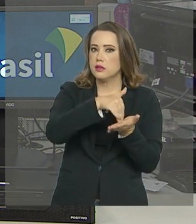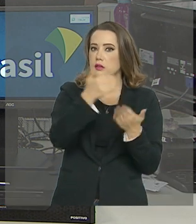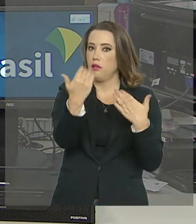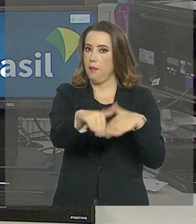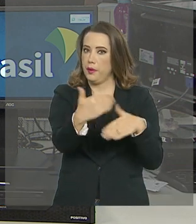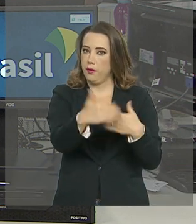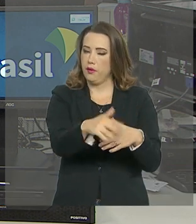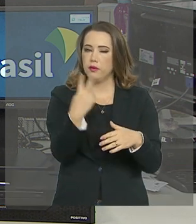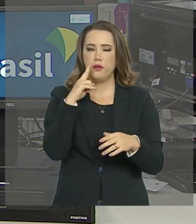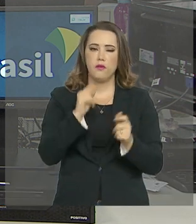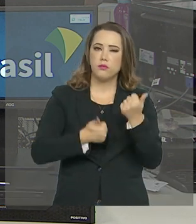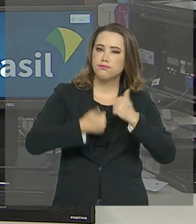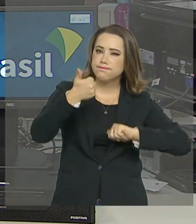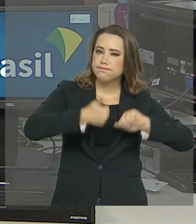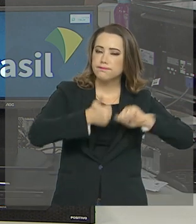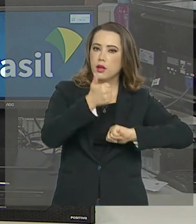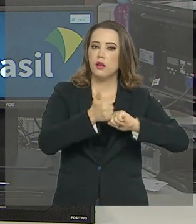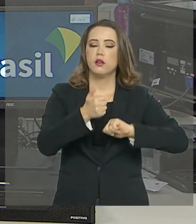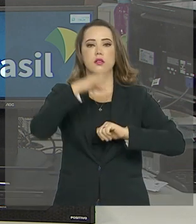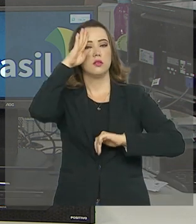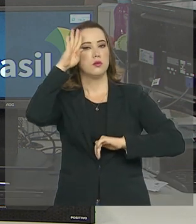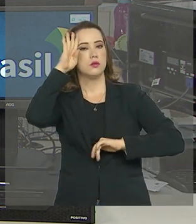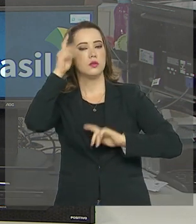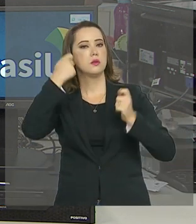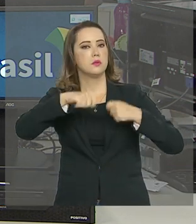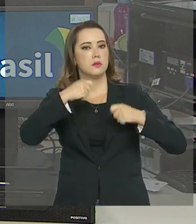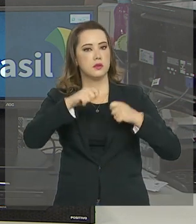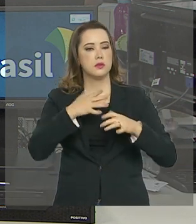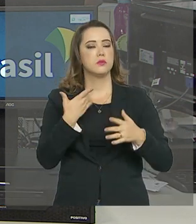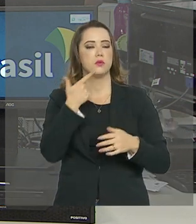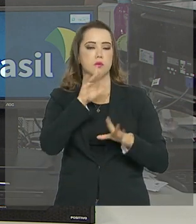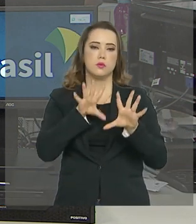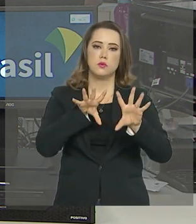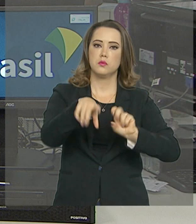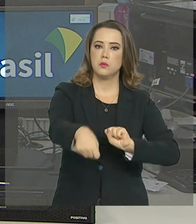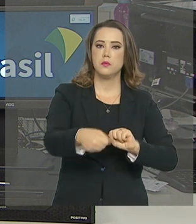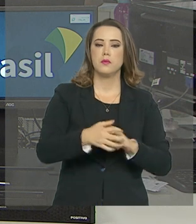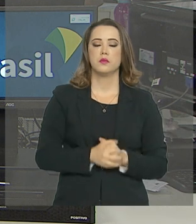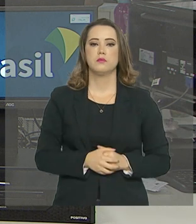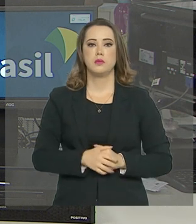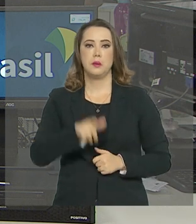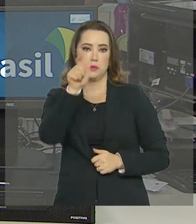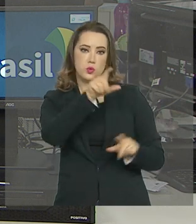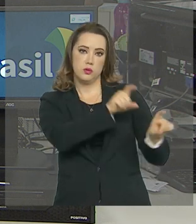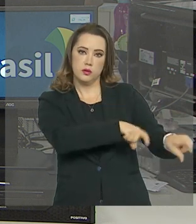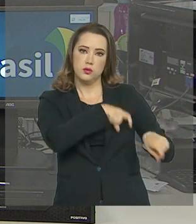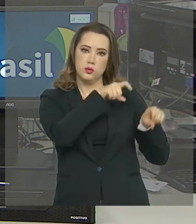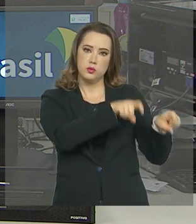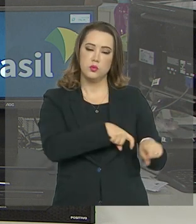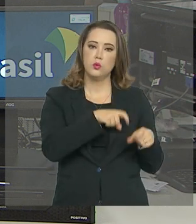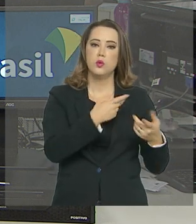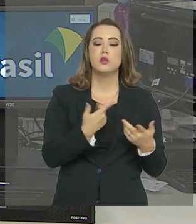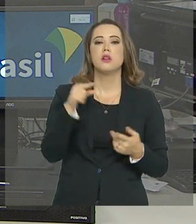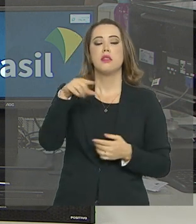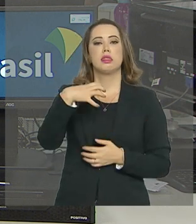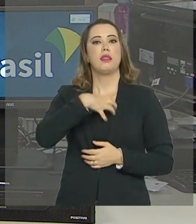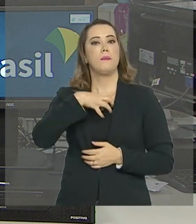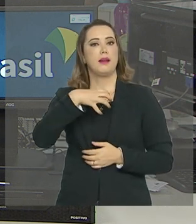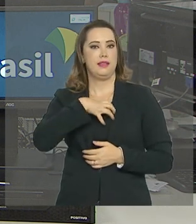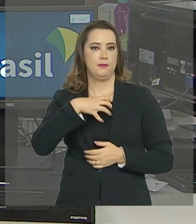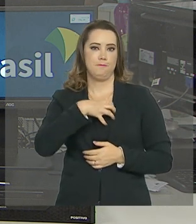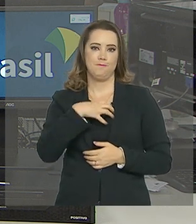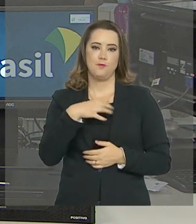qualidade do ensino superior e é obrigatório para retirar o diploma. Agricultores do município de Chiquichique, na Bahia,